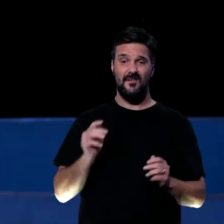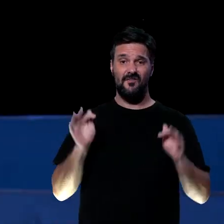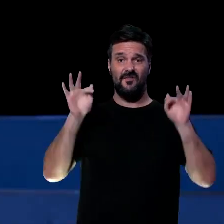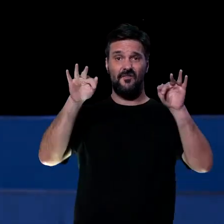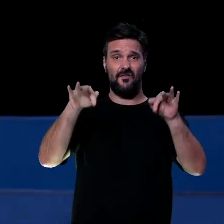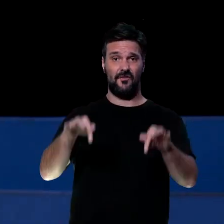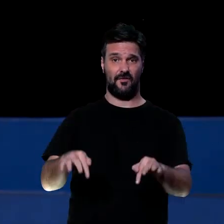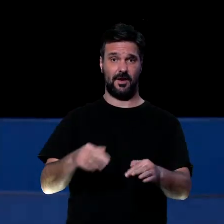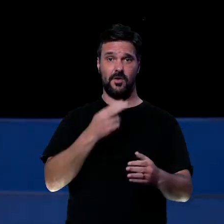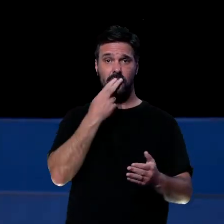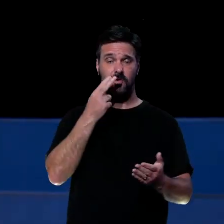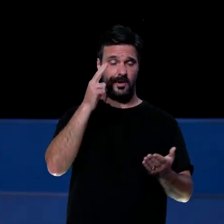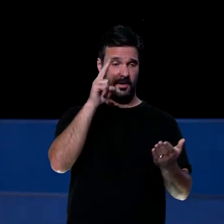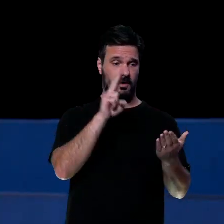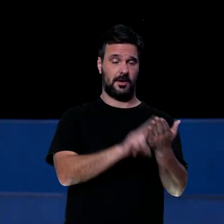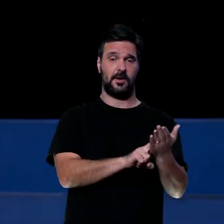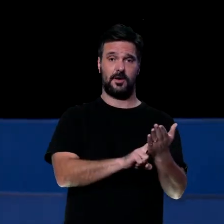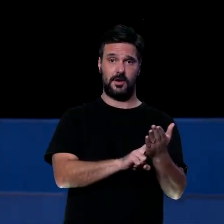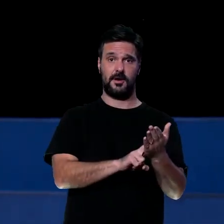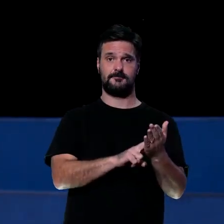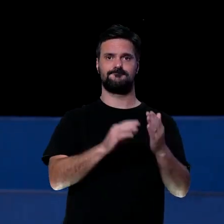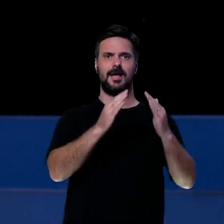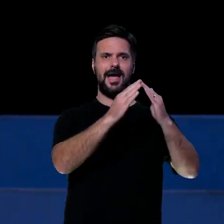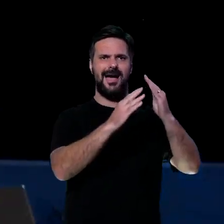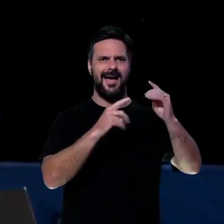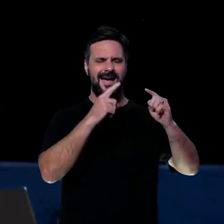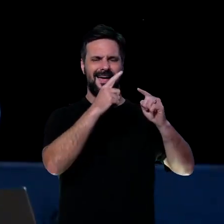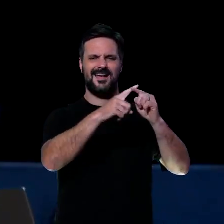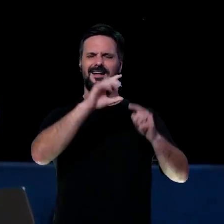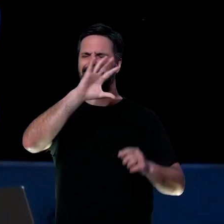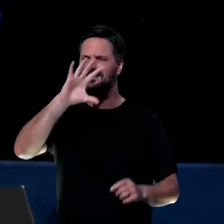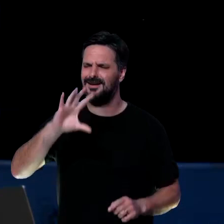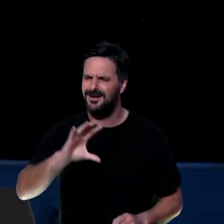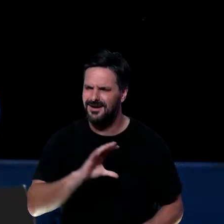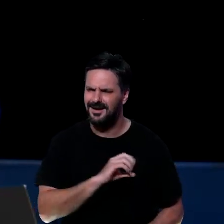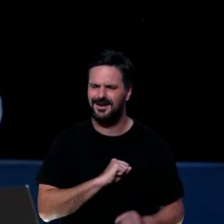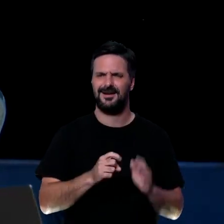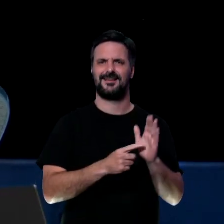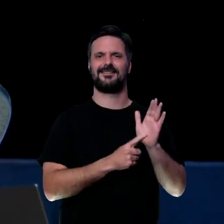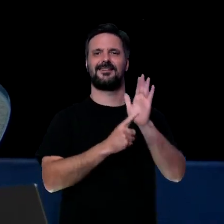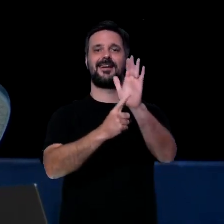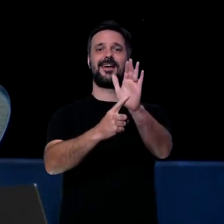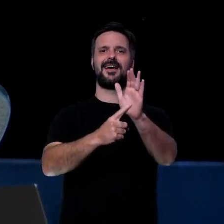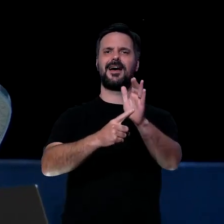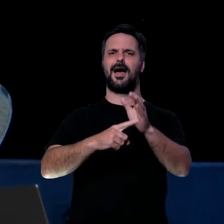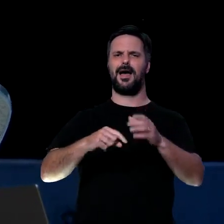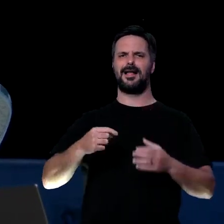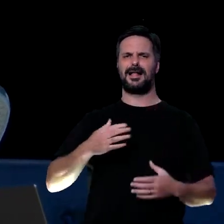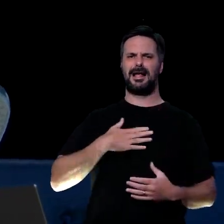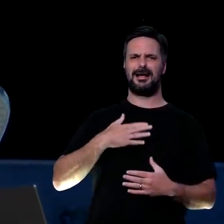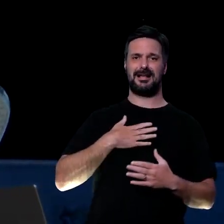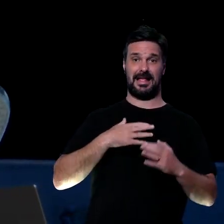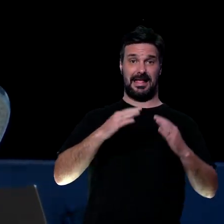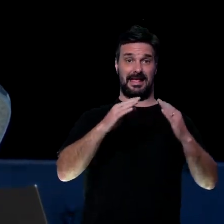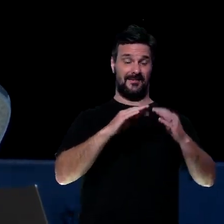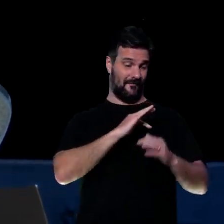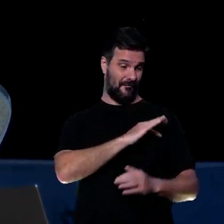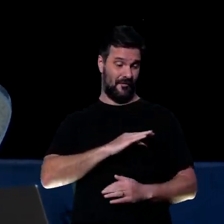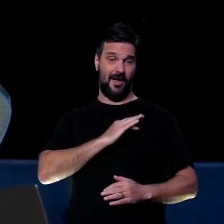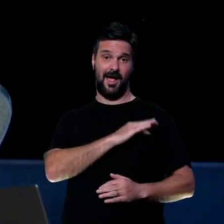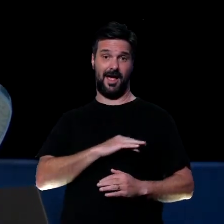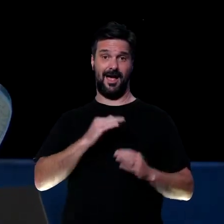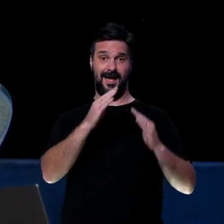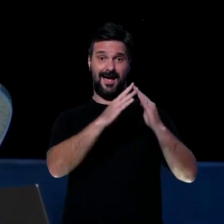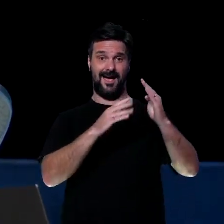que está sendo enviada para essa igreja. Uma igreja que ele amava. Ele deixa claro isso. Ele chama essa igreja de minha coroa. Ou seja, vocês são uma